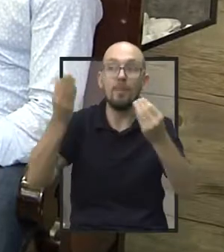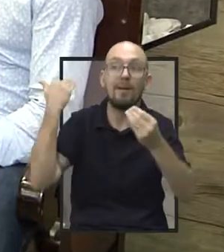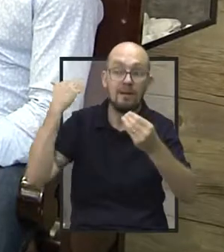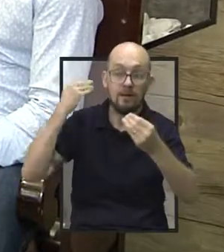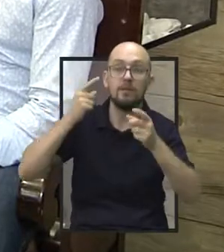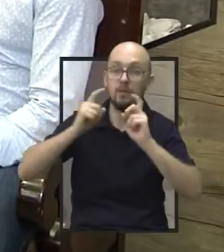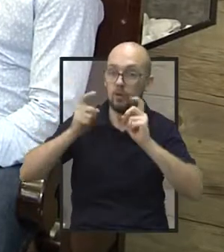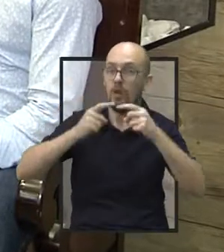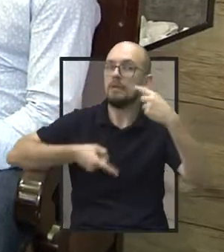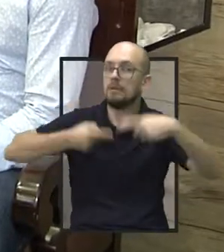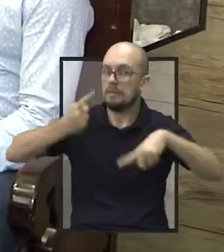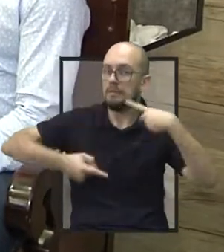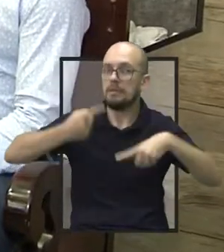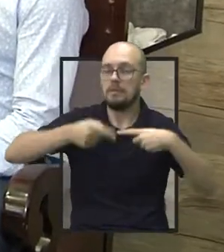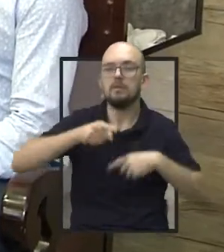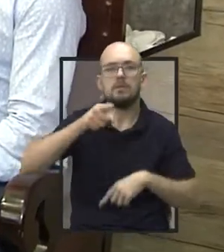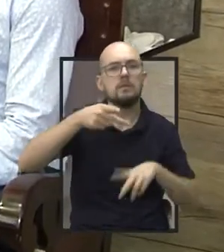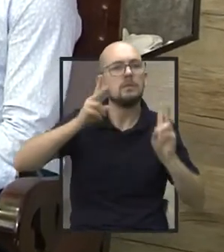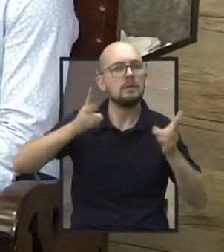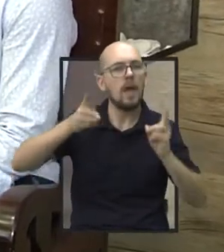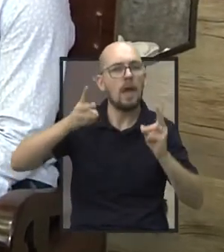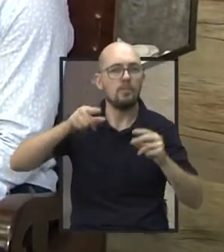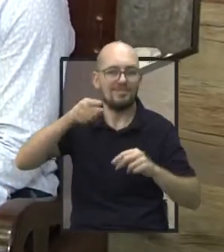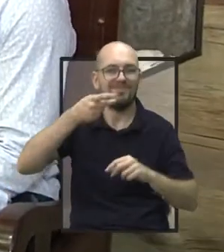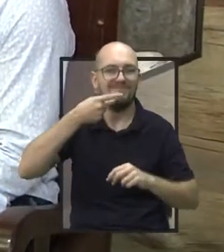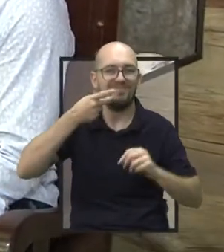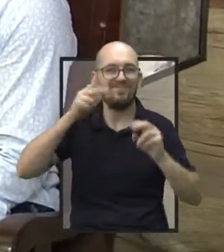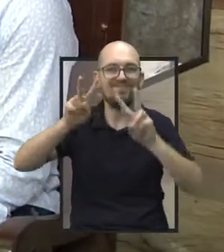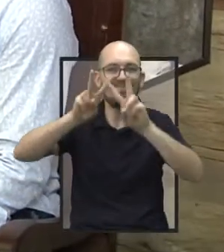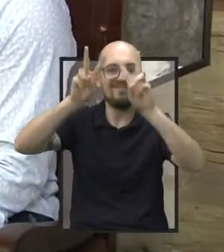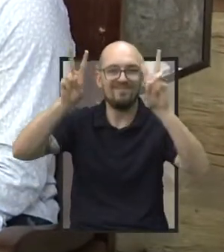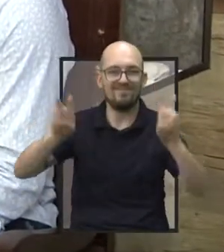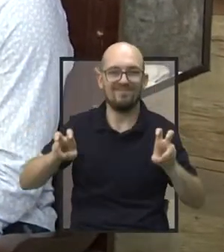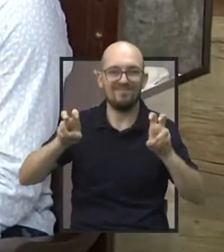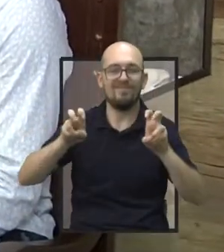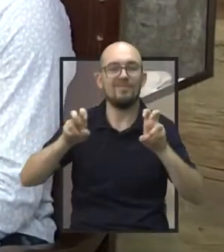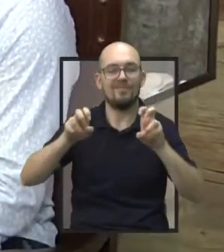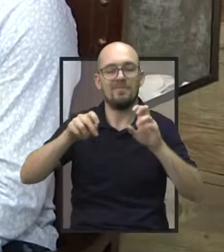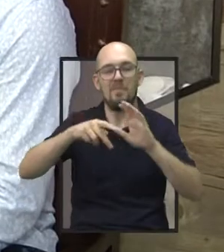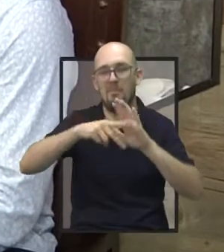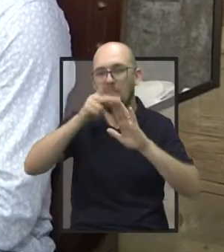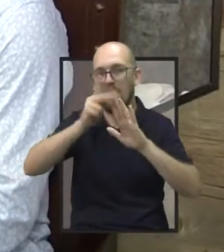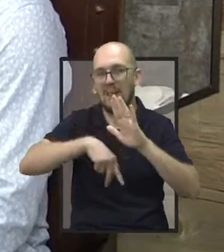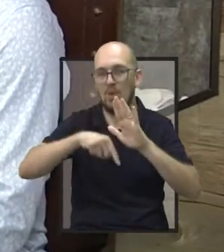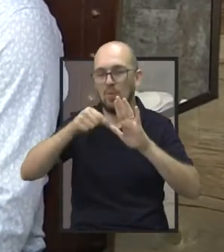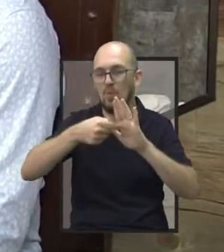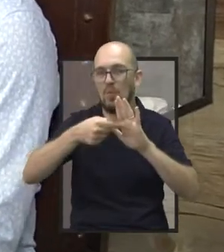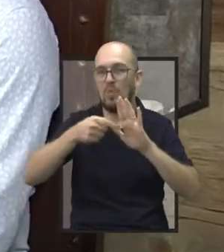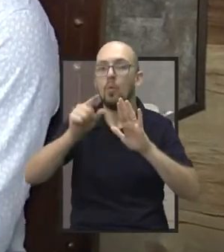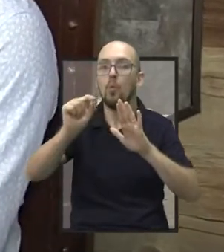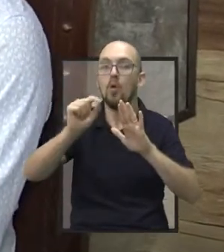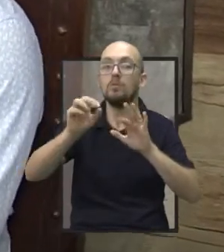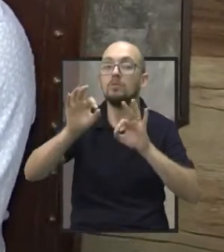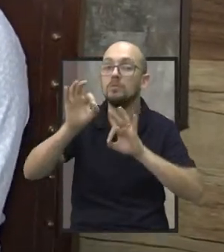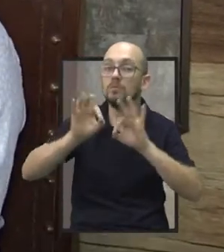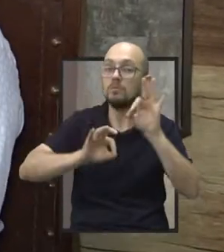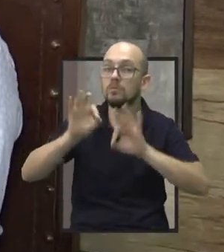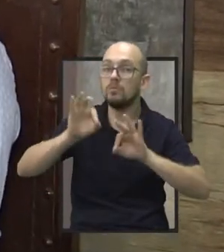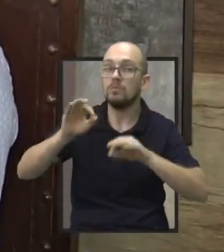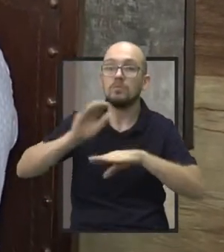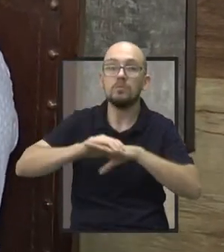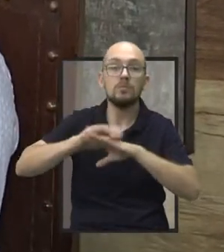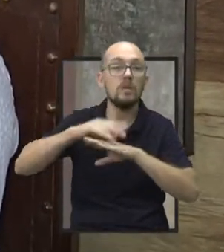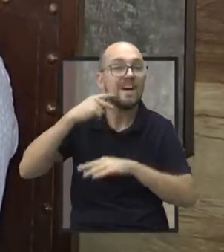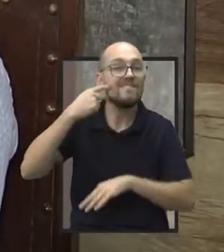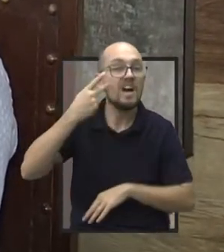ordinária. O senhor tem sempre ressaltado, quando esse tema vem à discussão, para que os vereadores participem das